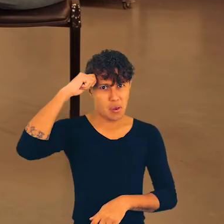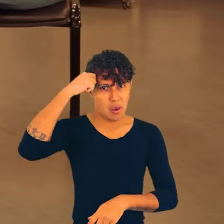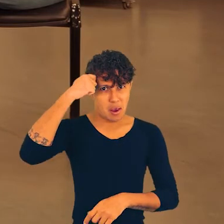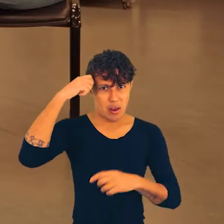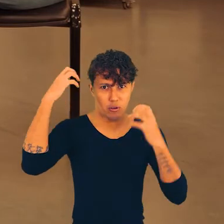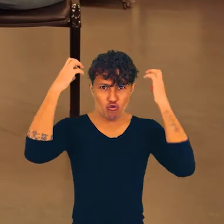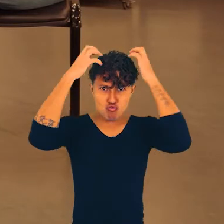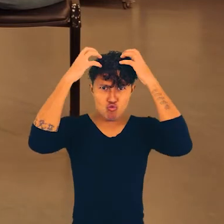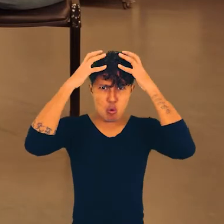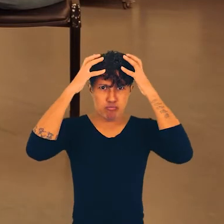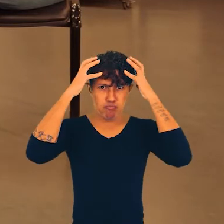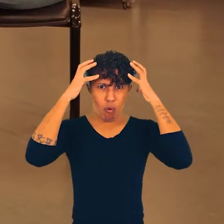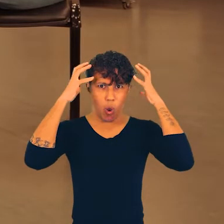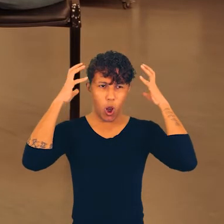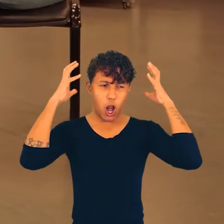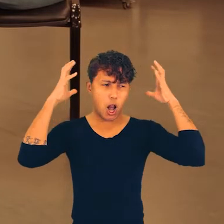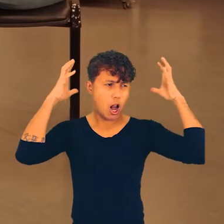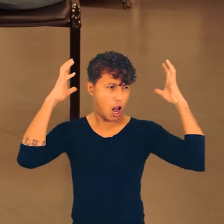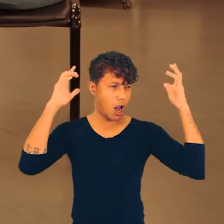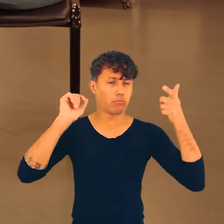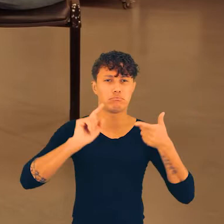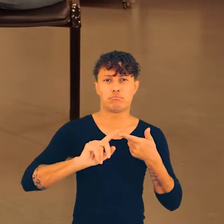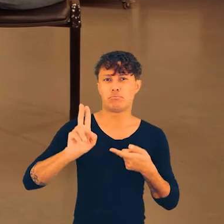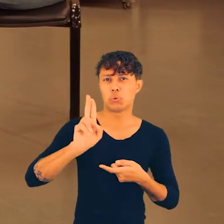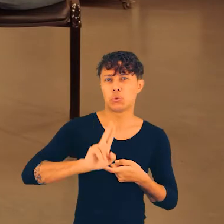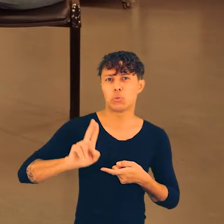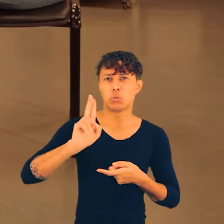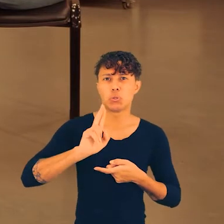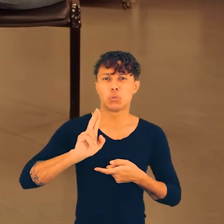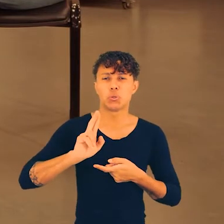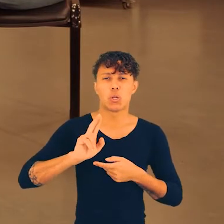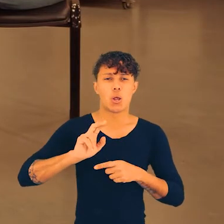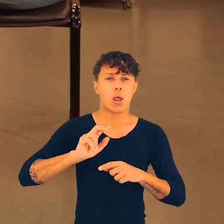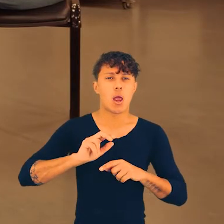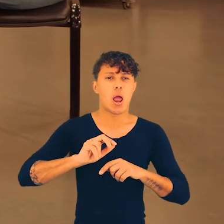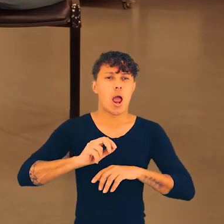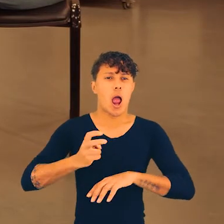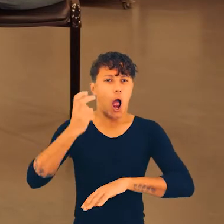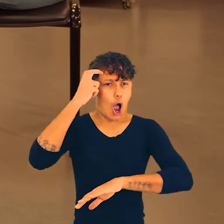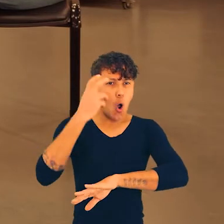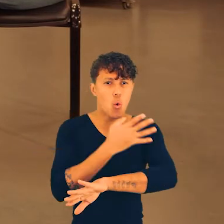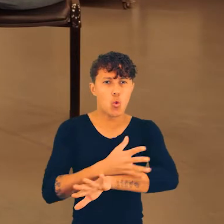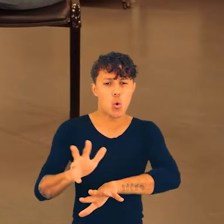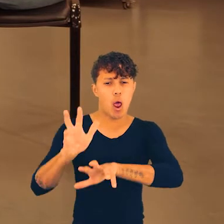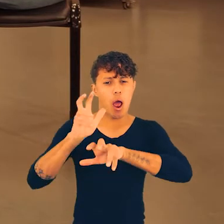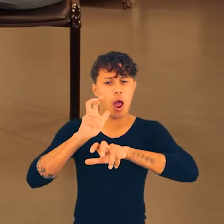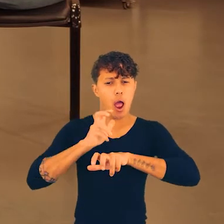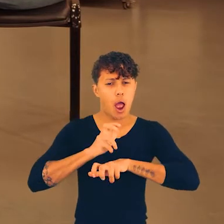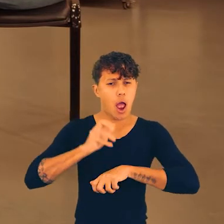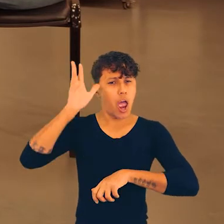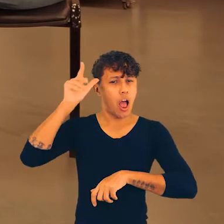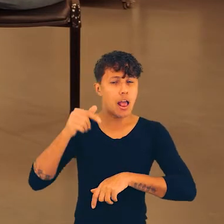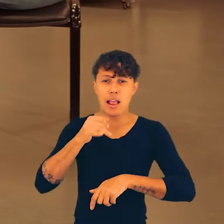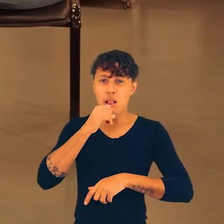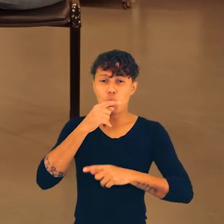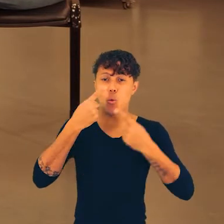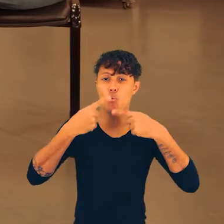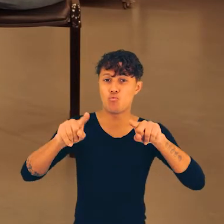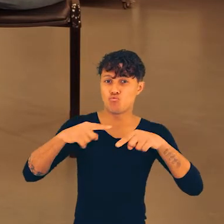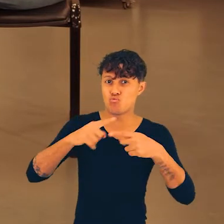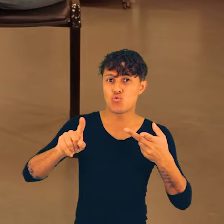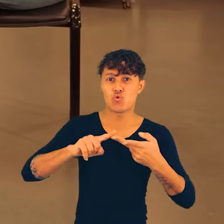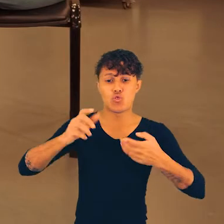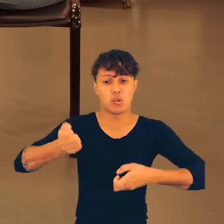partir de ter referências de pessoas negras, armando os blacks, sabe? Utilizando mais a cultura africana,